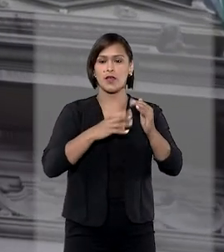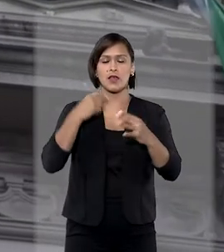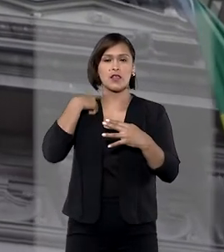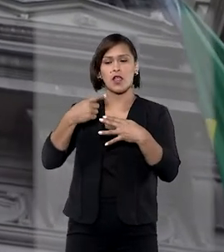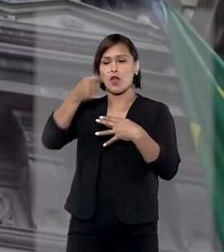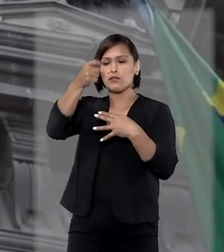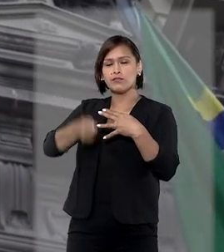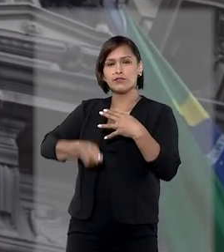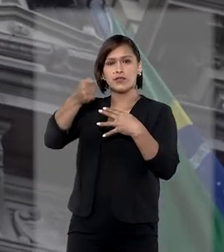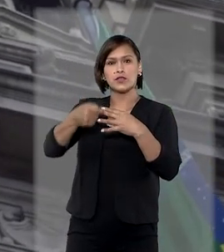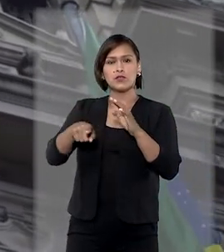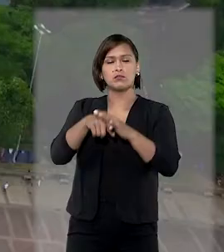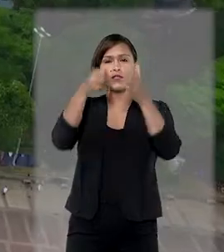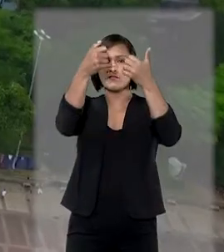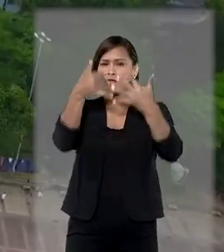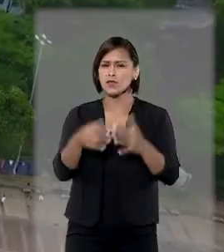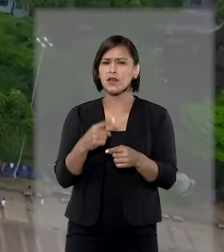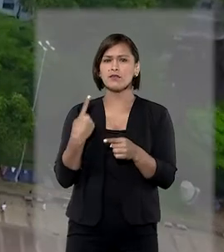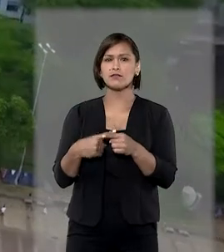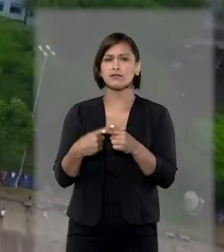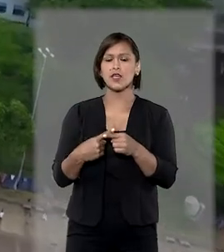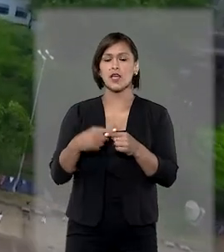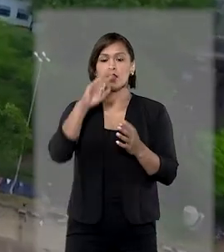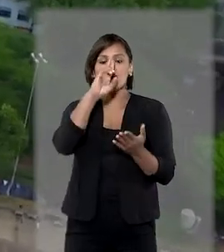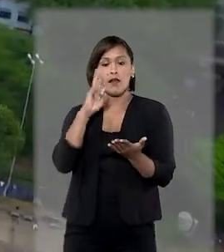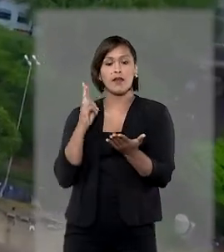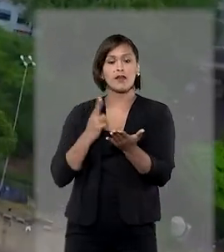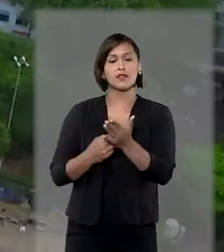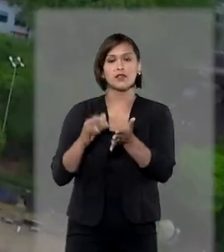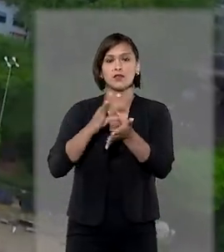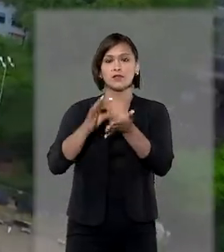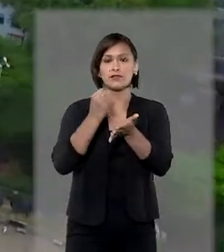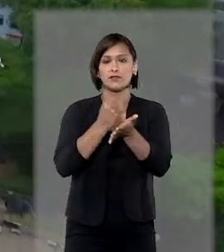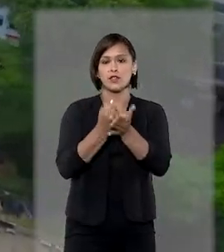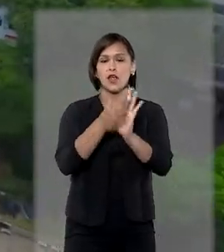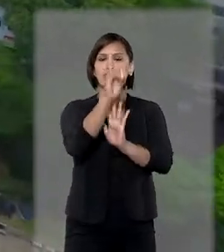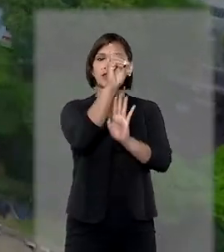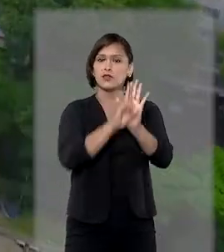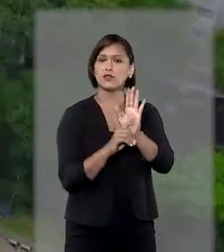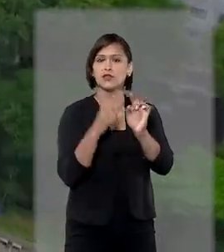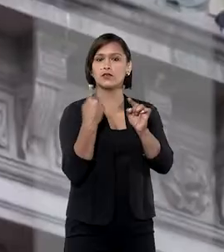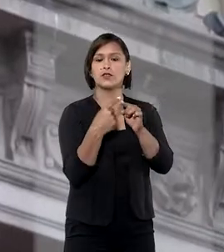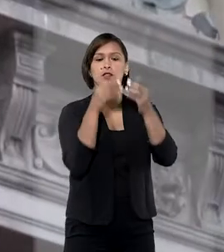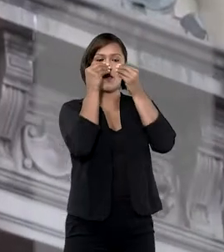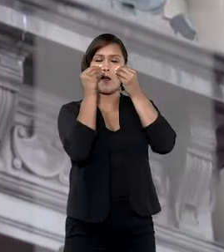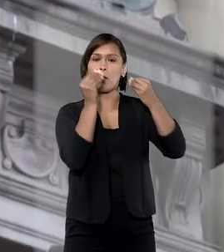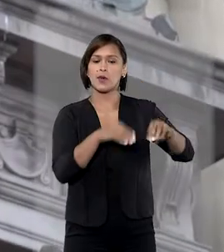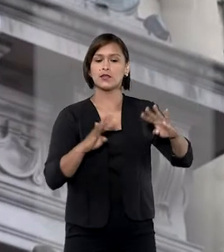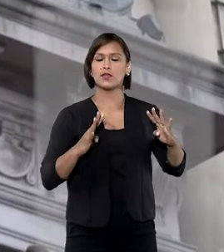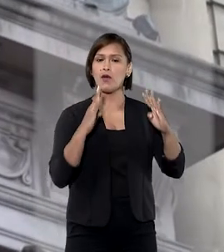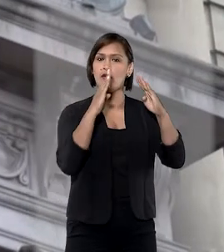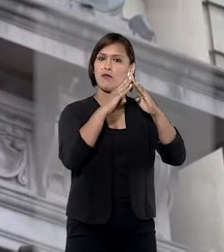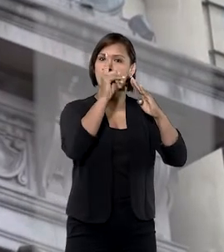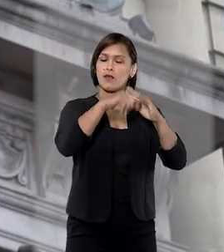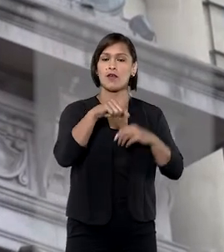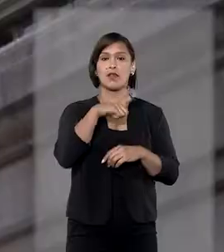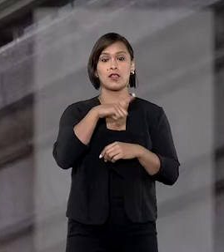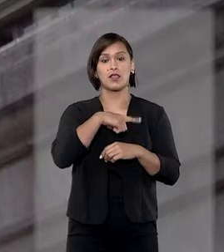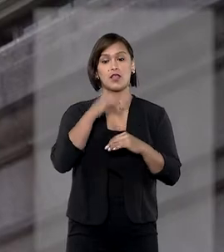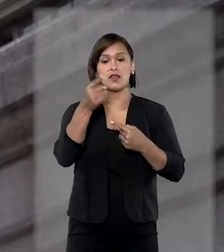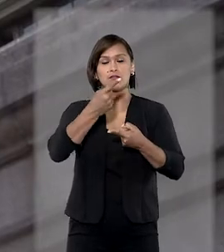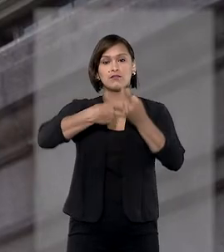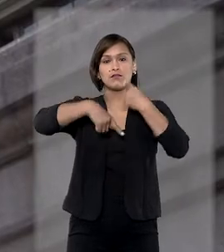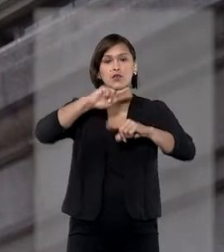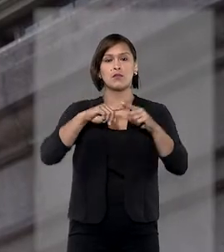juízo arbitral, sob o fundamento de que por estar resolvido o contrato de pleno direito em razão do abandono do imóvel, teria sido